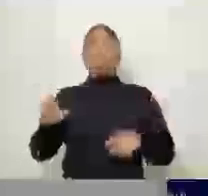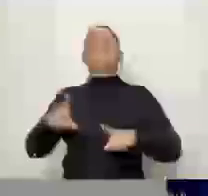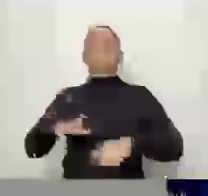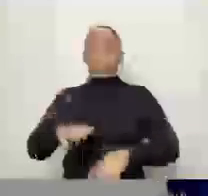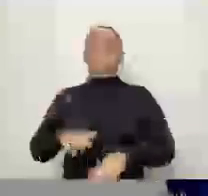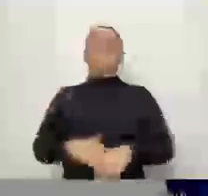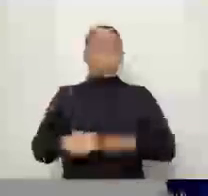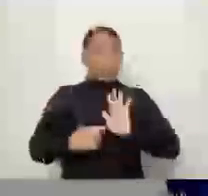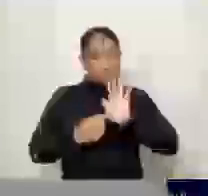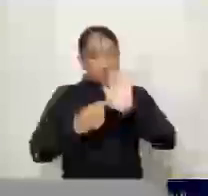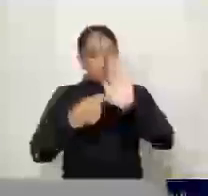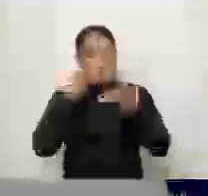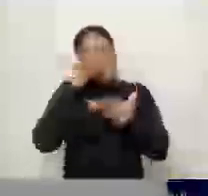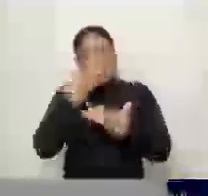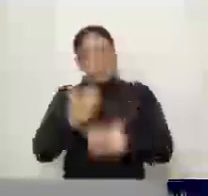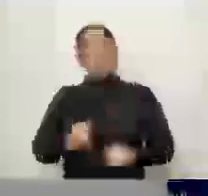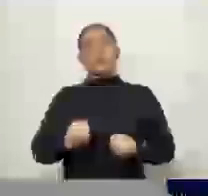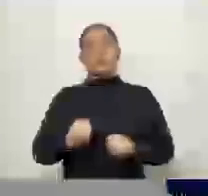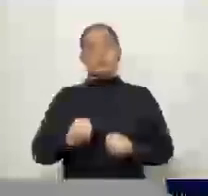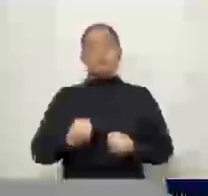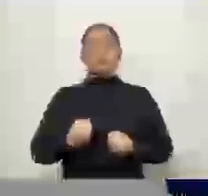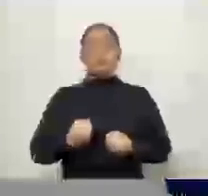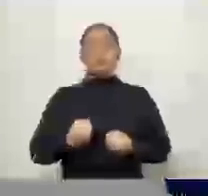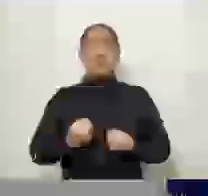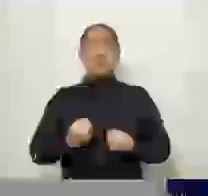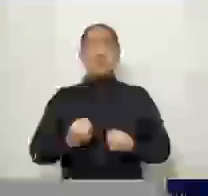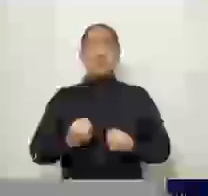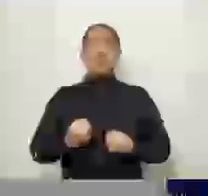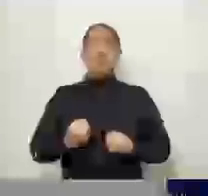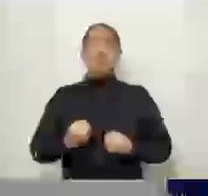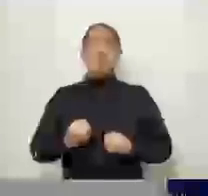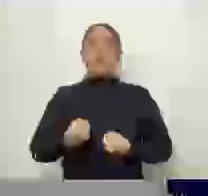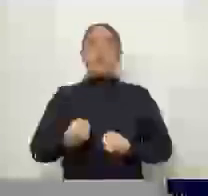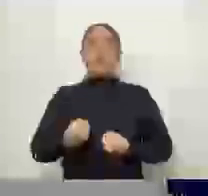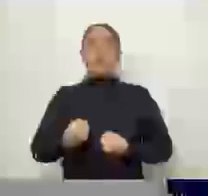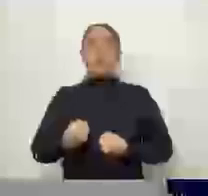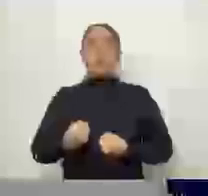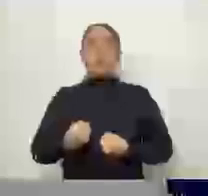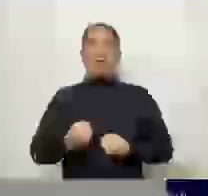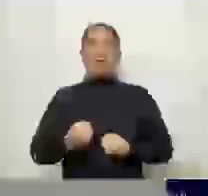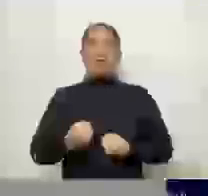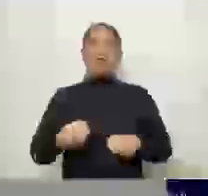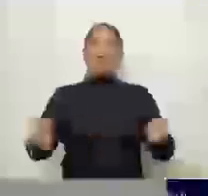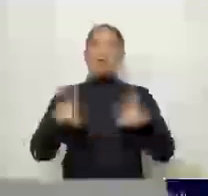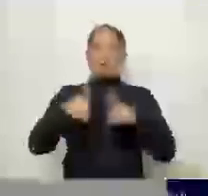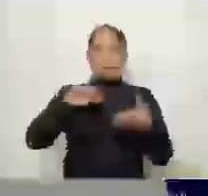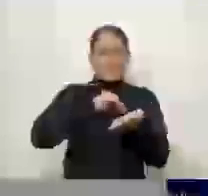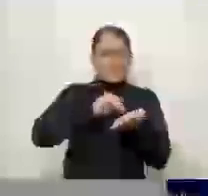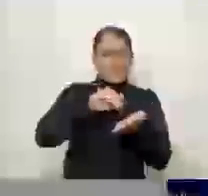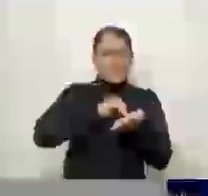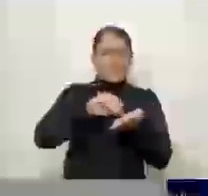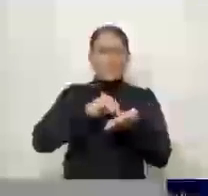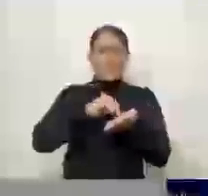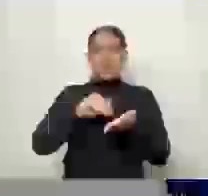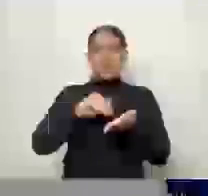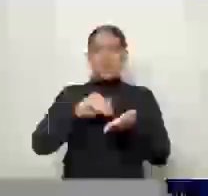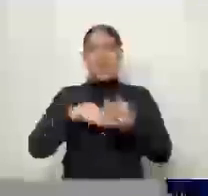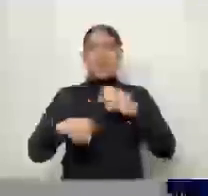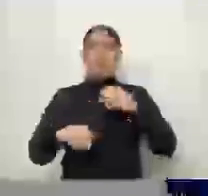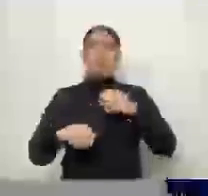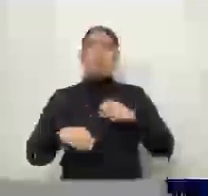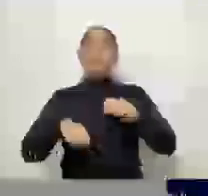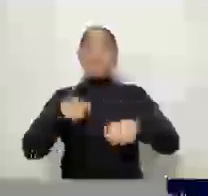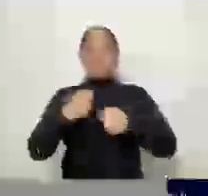do amigo René Menezes e do secretário de Infraestrutura do Governo do Estado de Santa Catarina, o Tiago Vieira, conseguimos